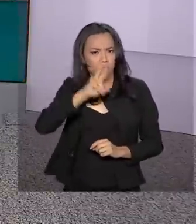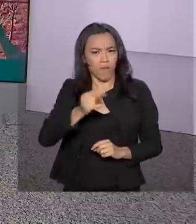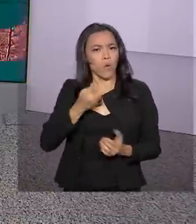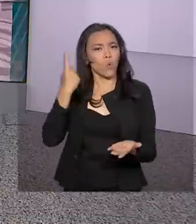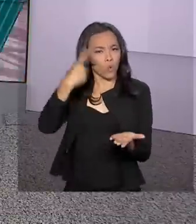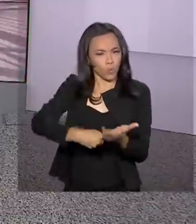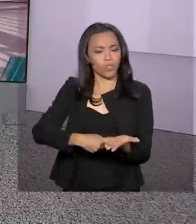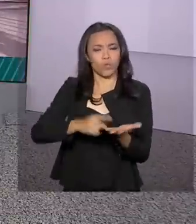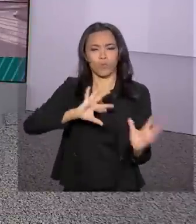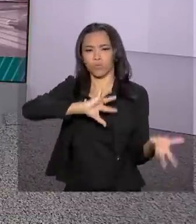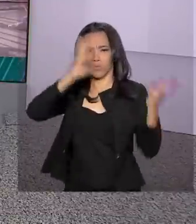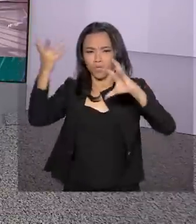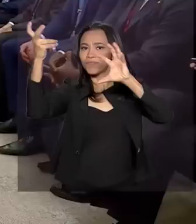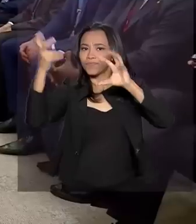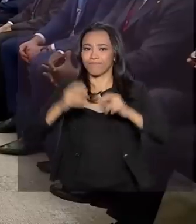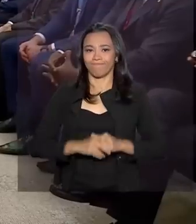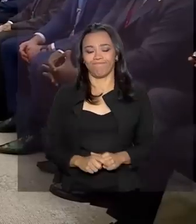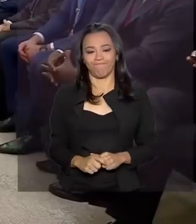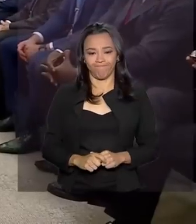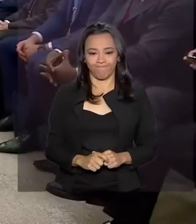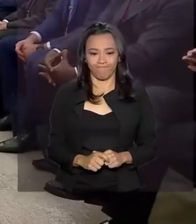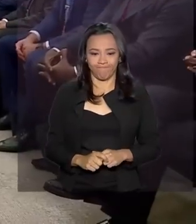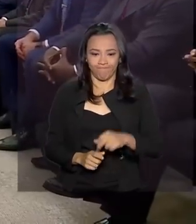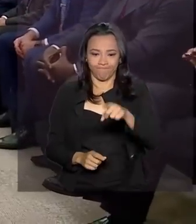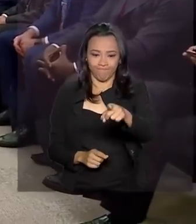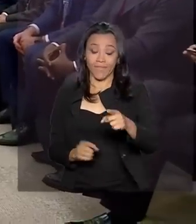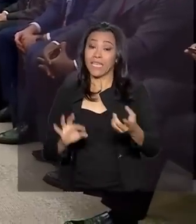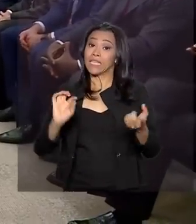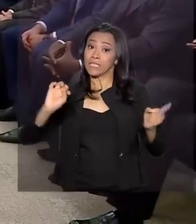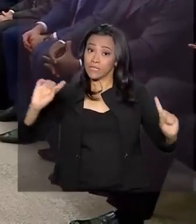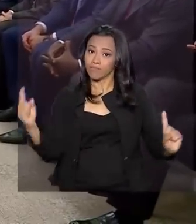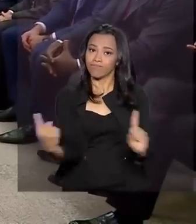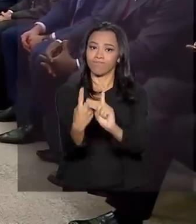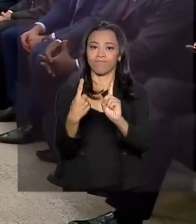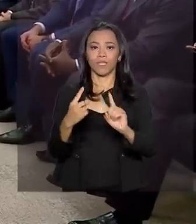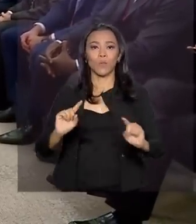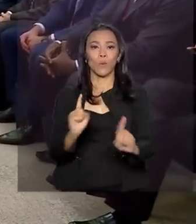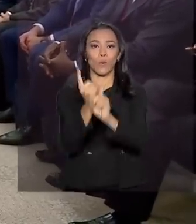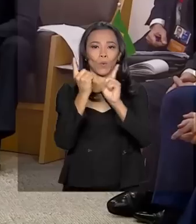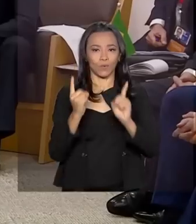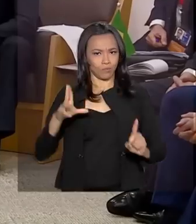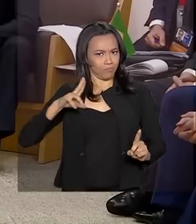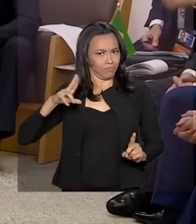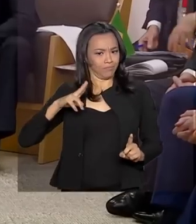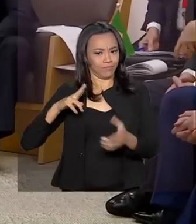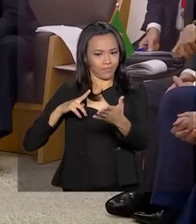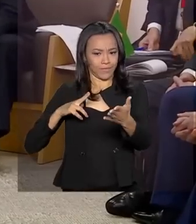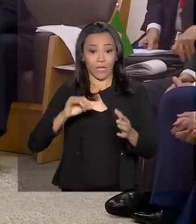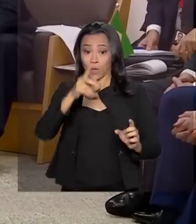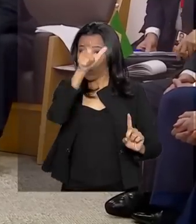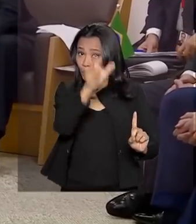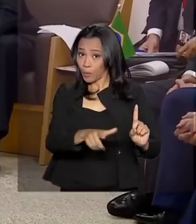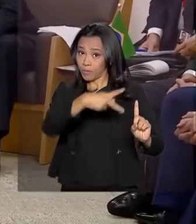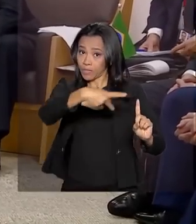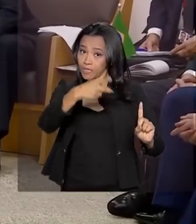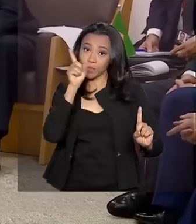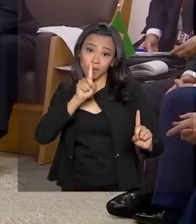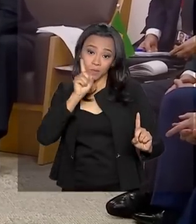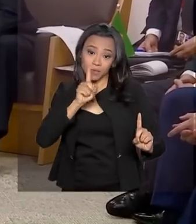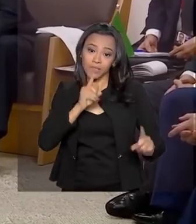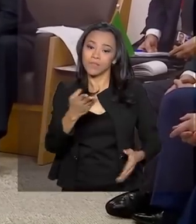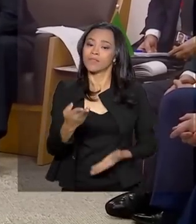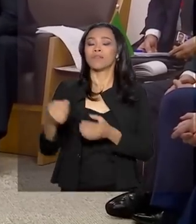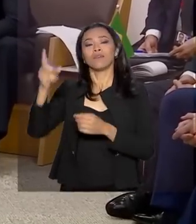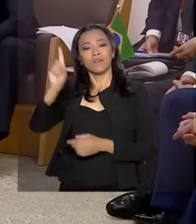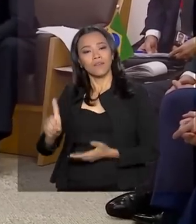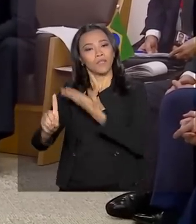acordo do clima de Paris. Em encontro reservado, o presidente norte-americano Donald Trump e o presidente